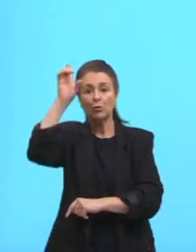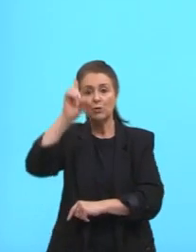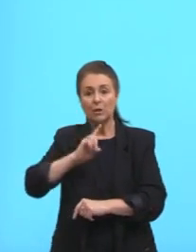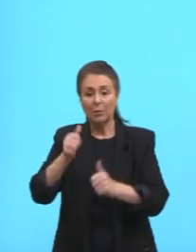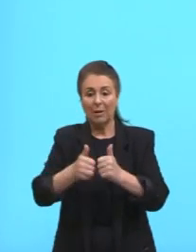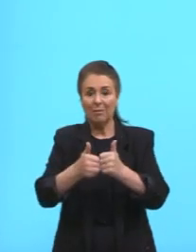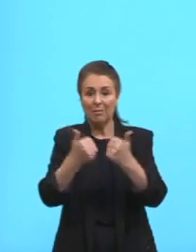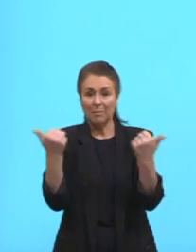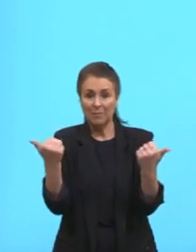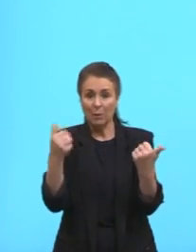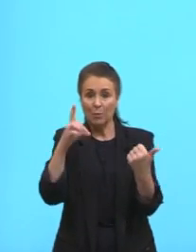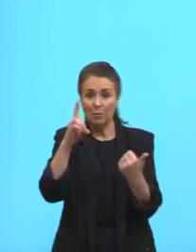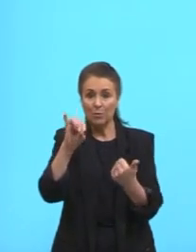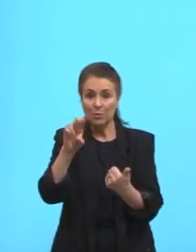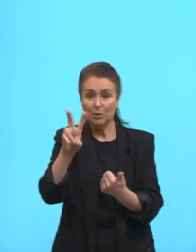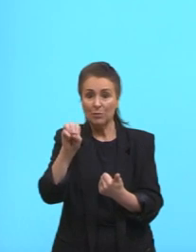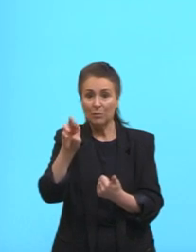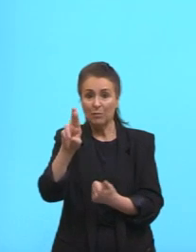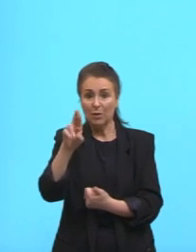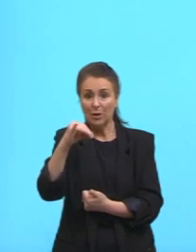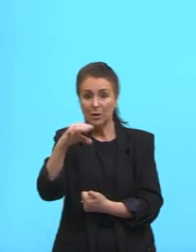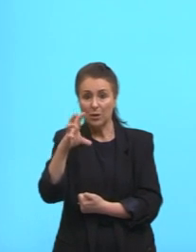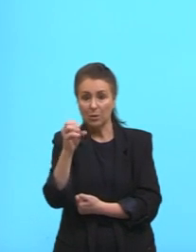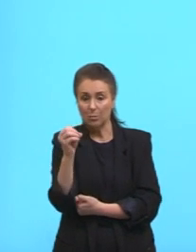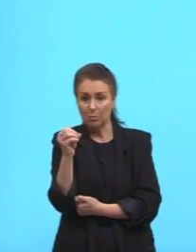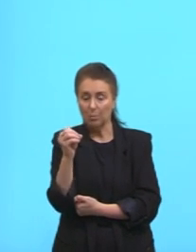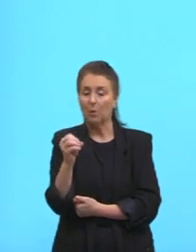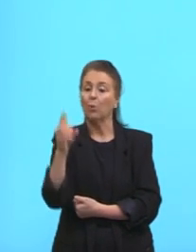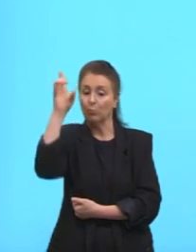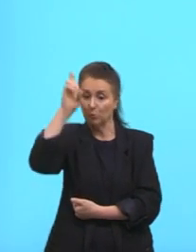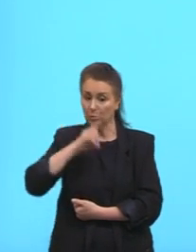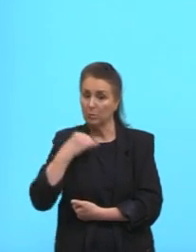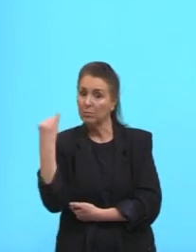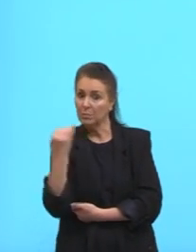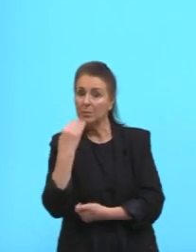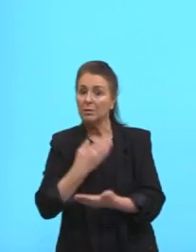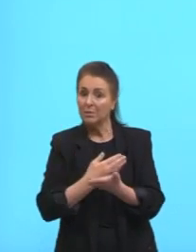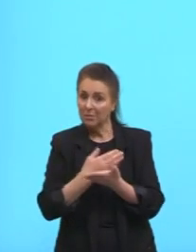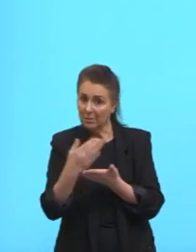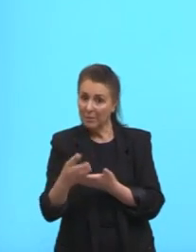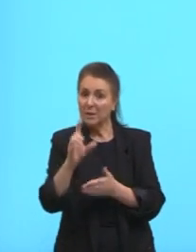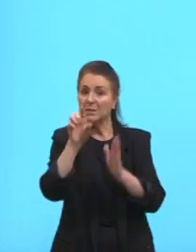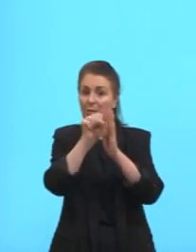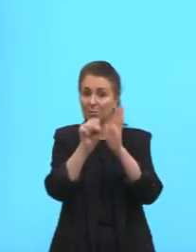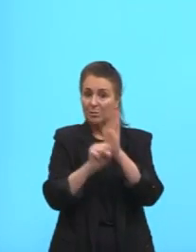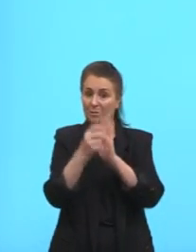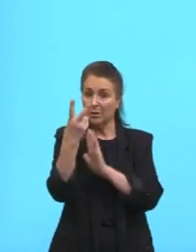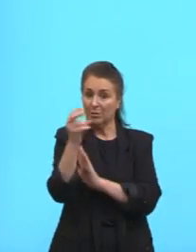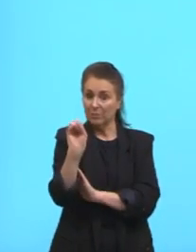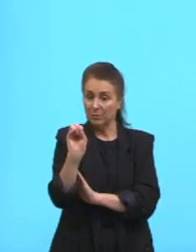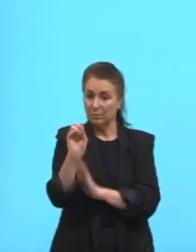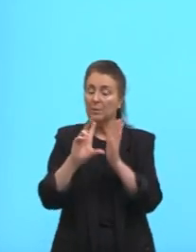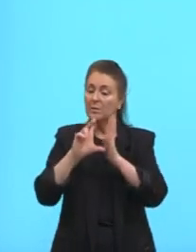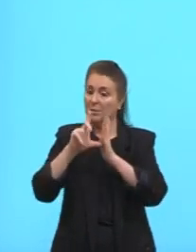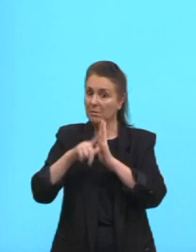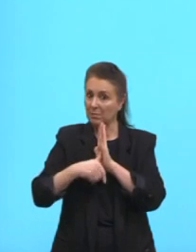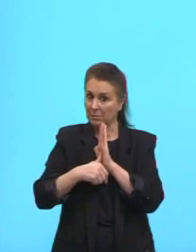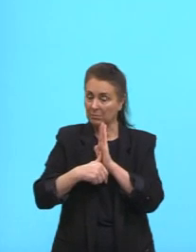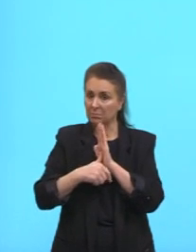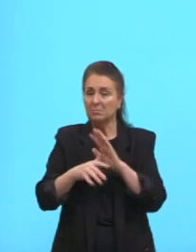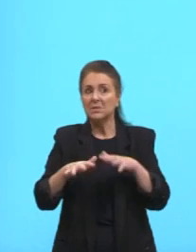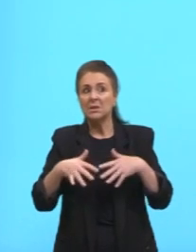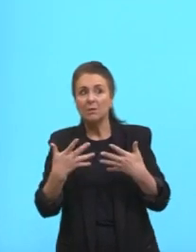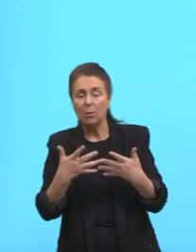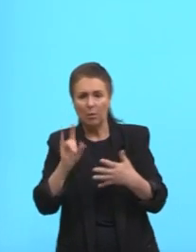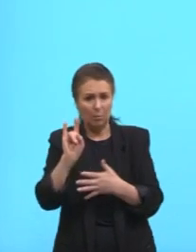não é essa questão ainda, né? Que também vai ser um direito importante que vai surgir no século XX, mas também um pouquinho depois. Será, então,